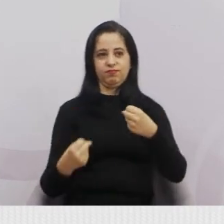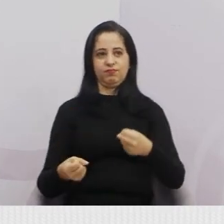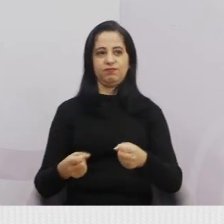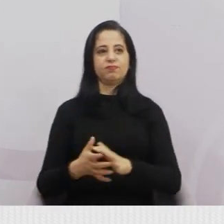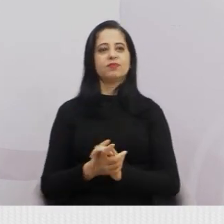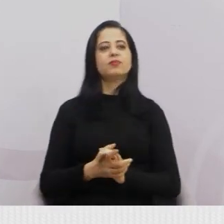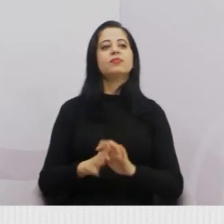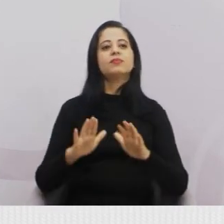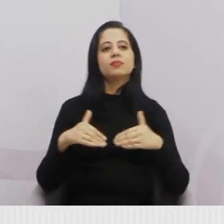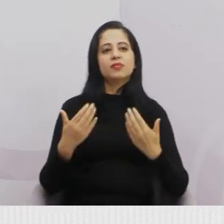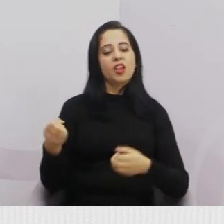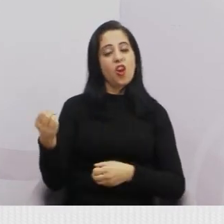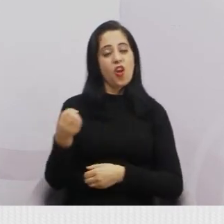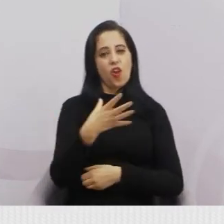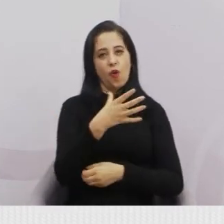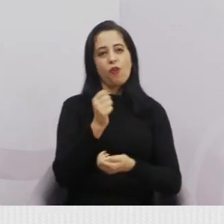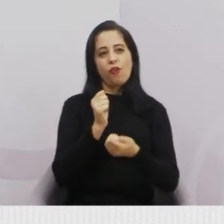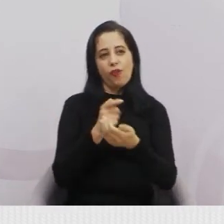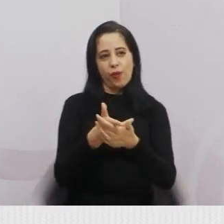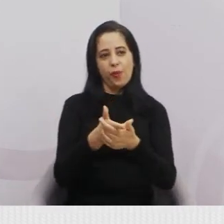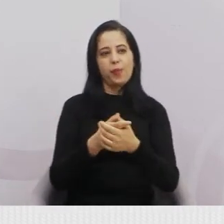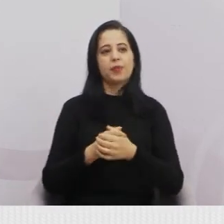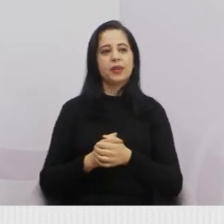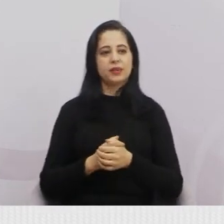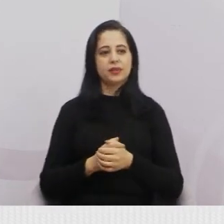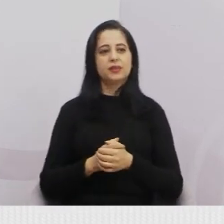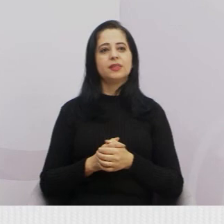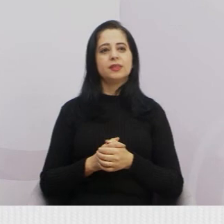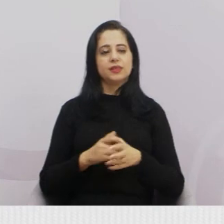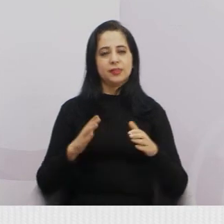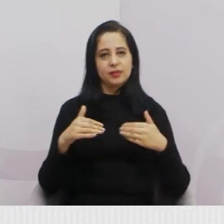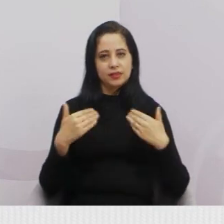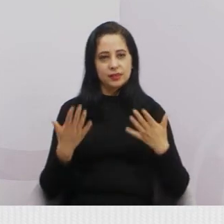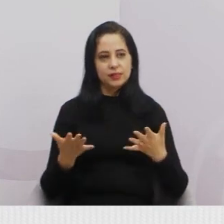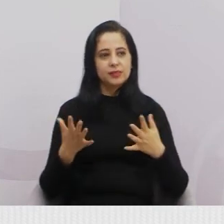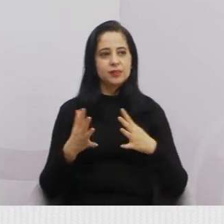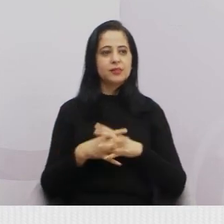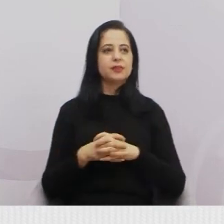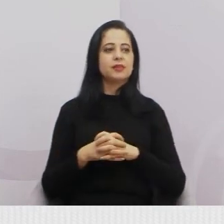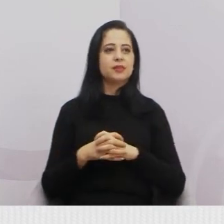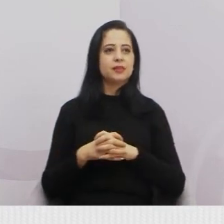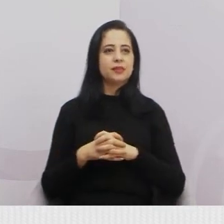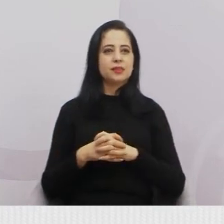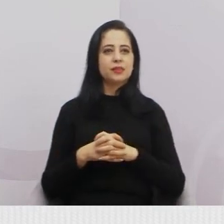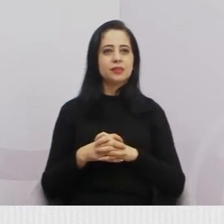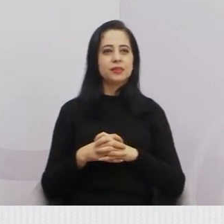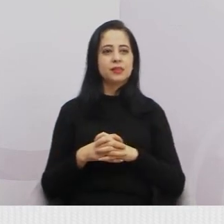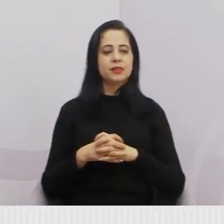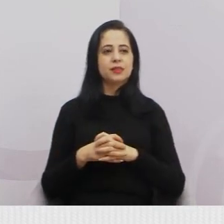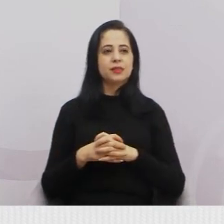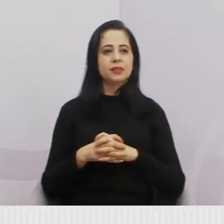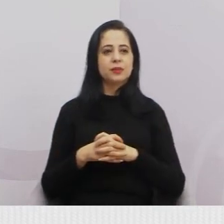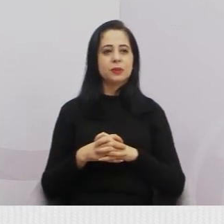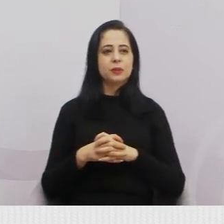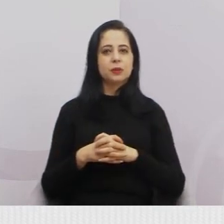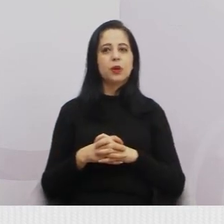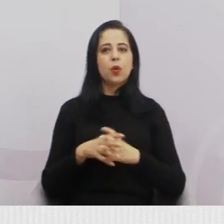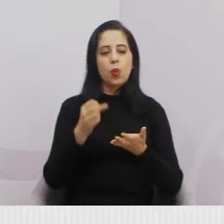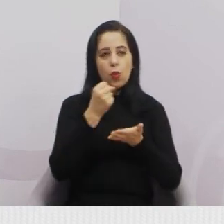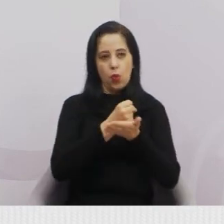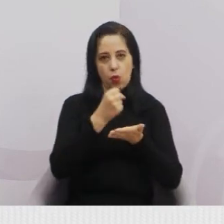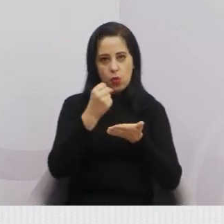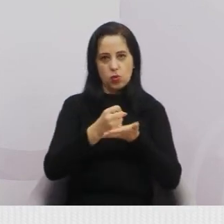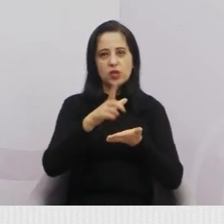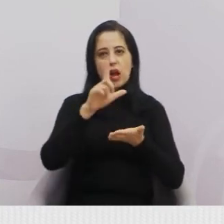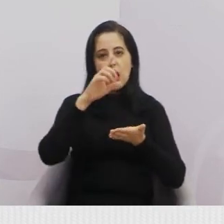Secretaria de Meio Ambiente. Então, houve recentemente a formalização de um contrato